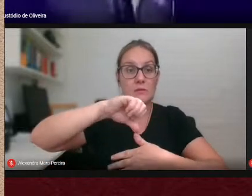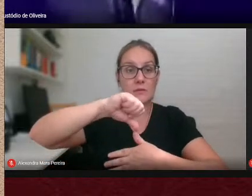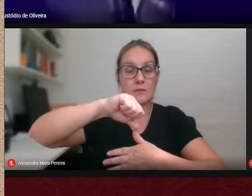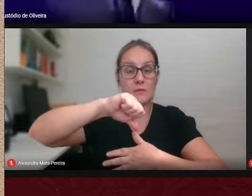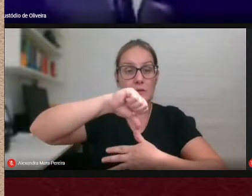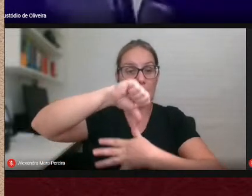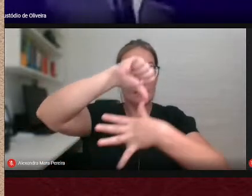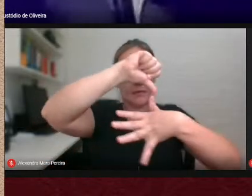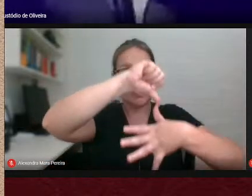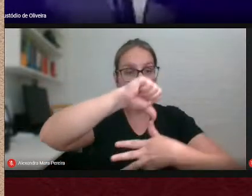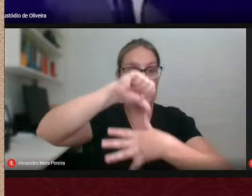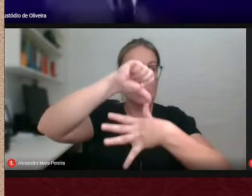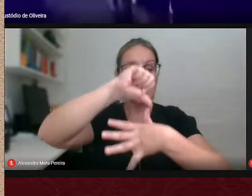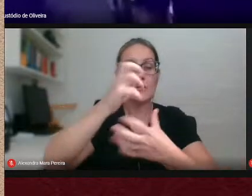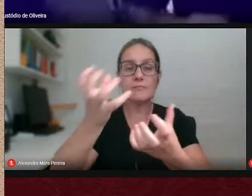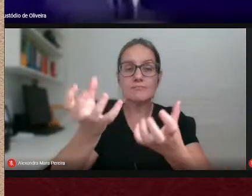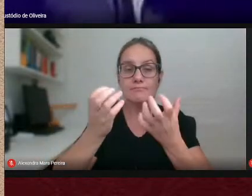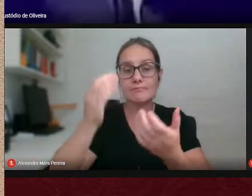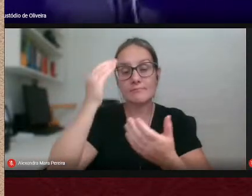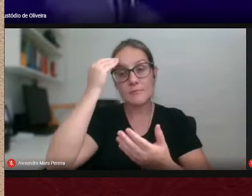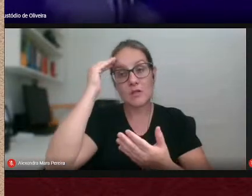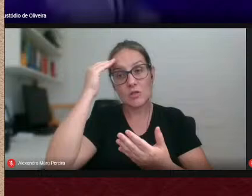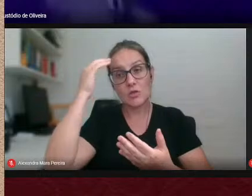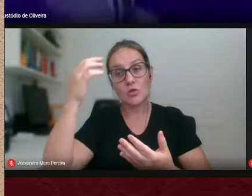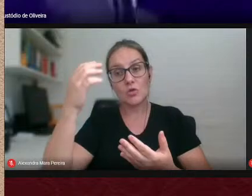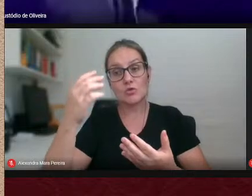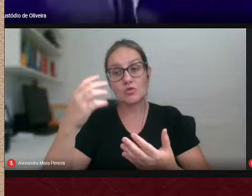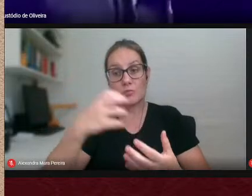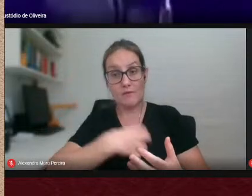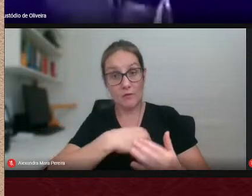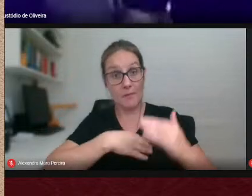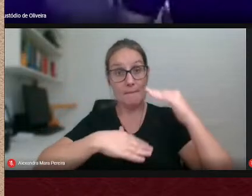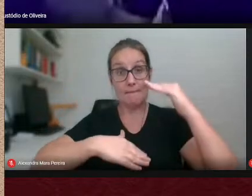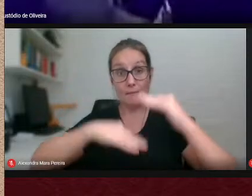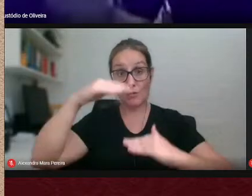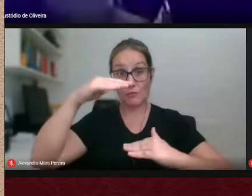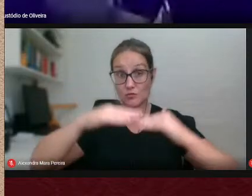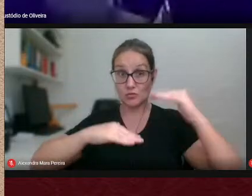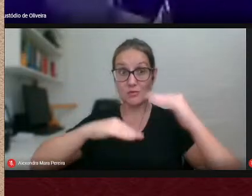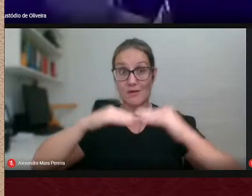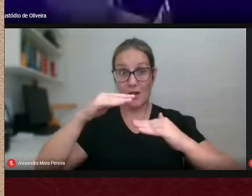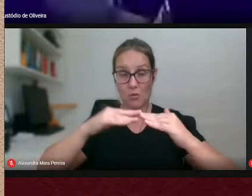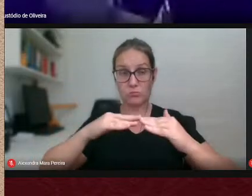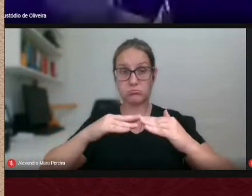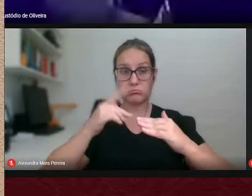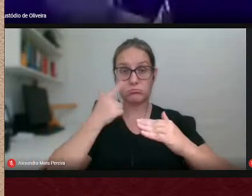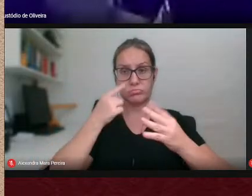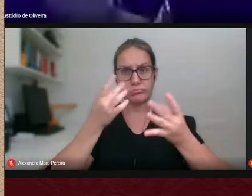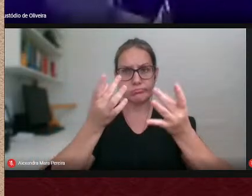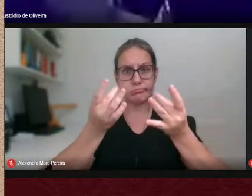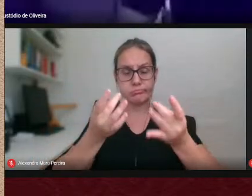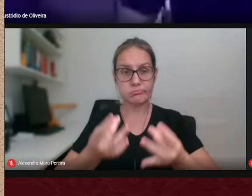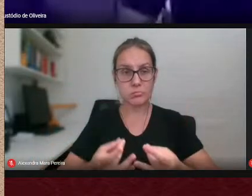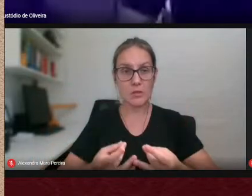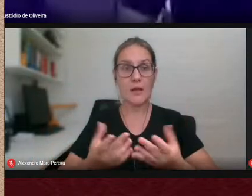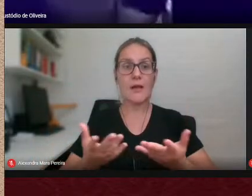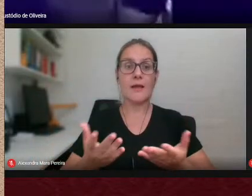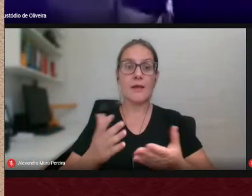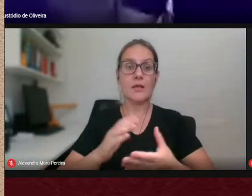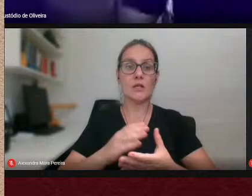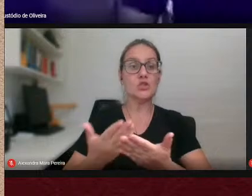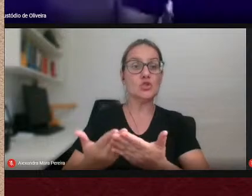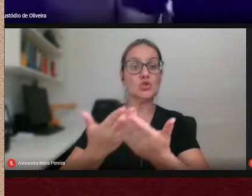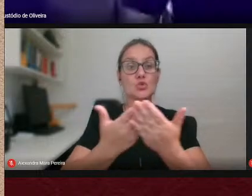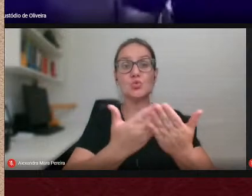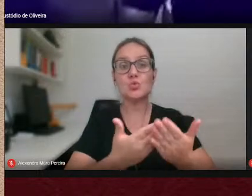compreender essa situação da maneira mais profissional possível a rede latino-americana de estudo da